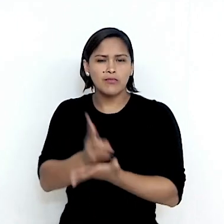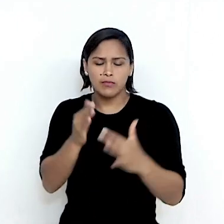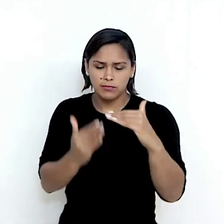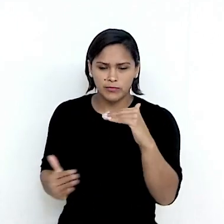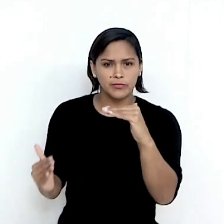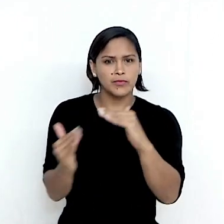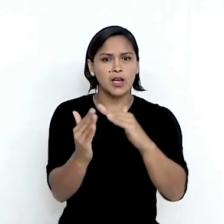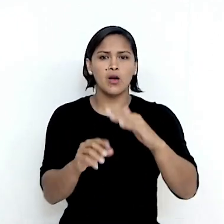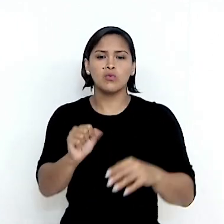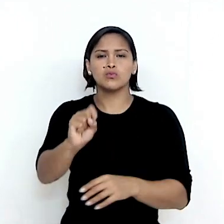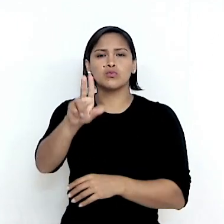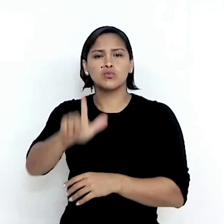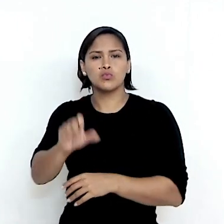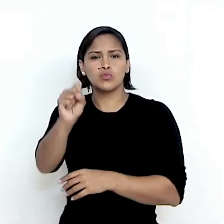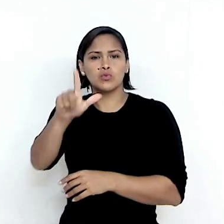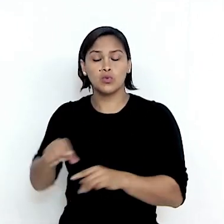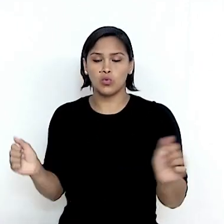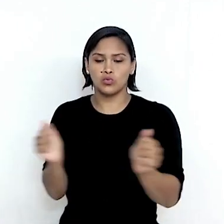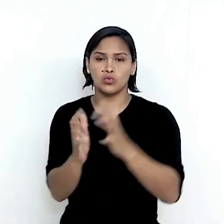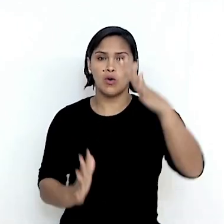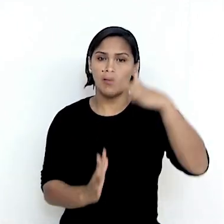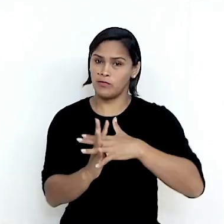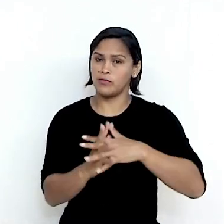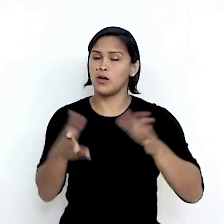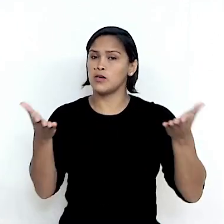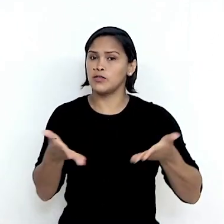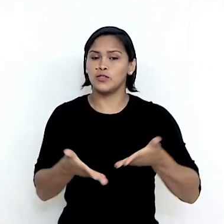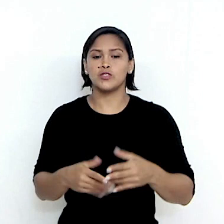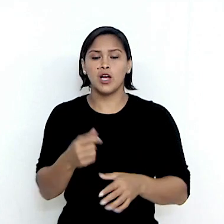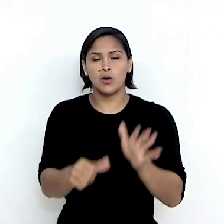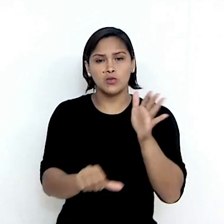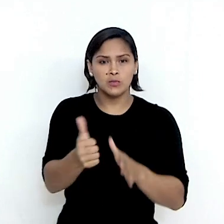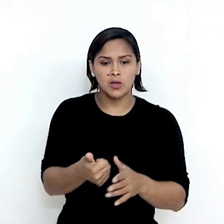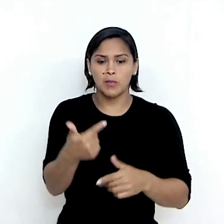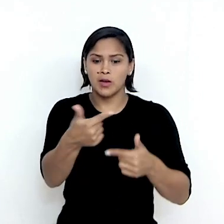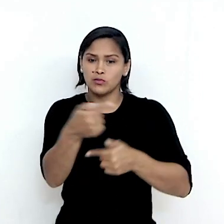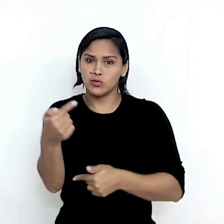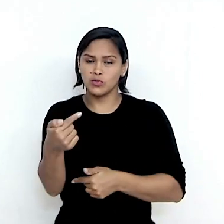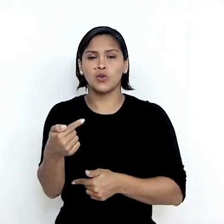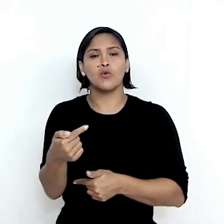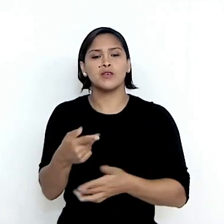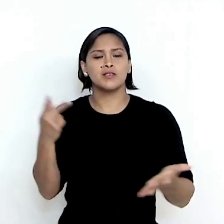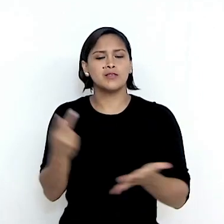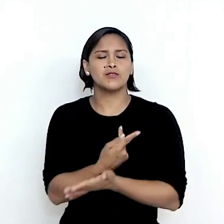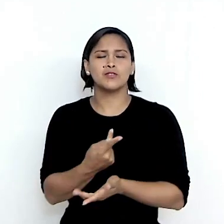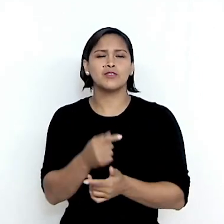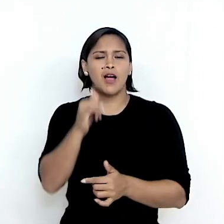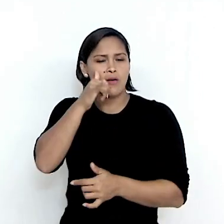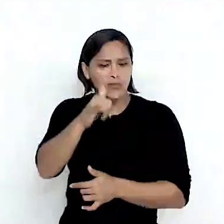integração sul-sul no continente, já com os primeiros dois cabos submarinos em funcionamento